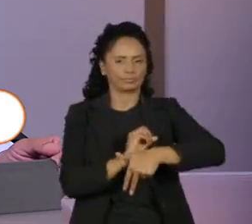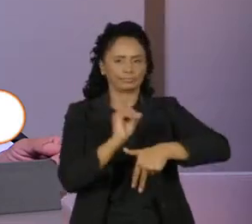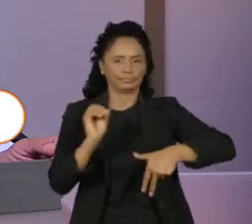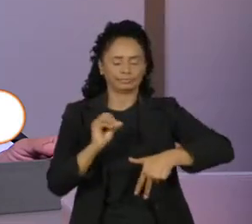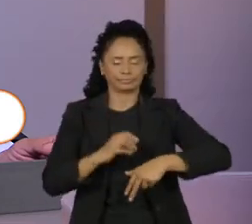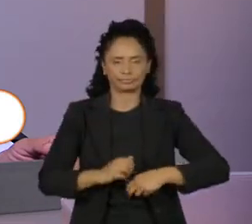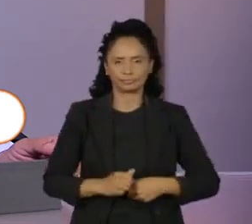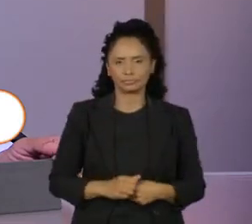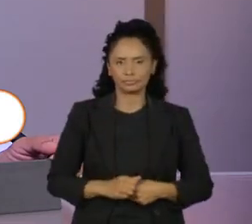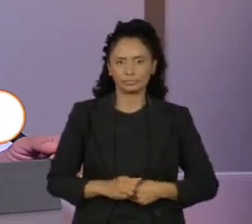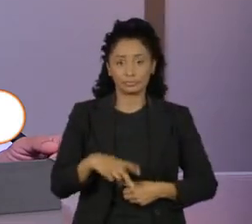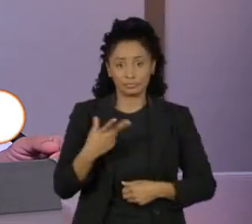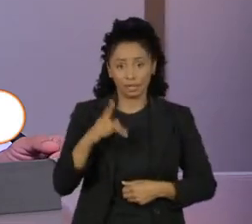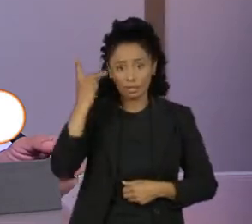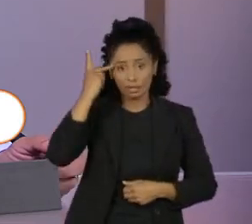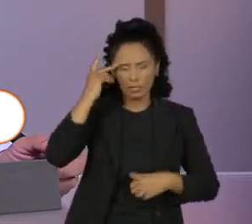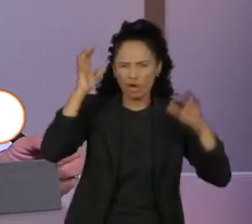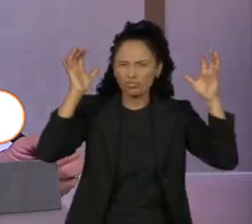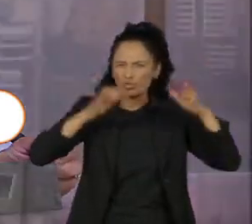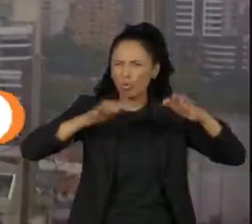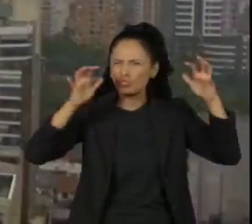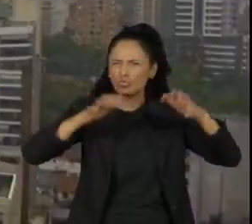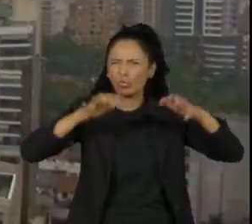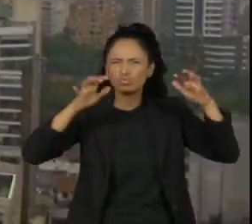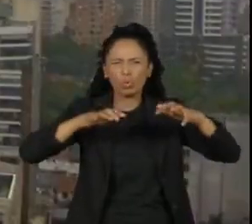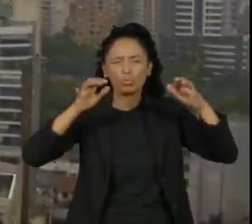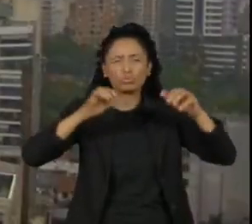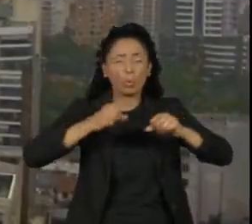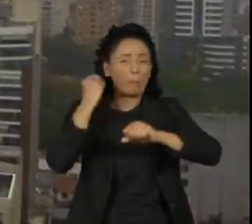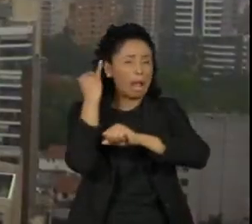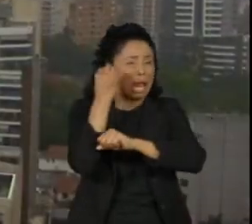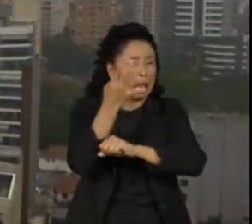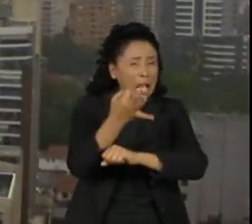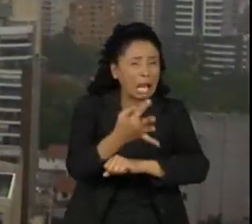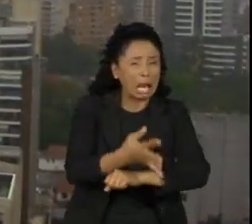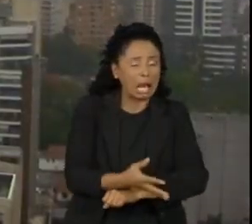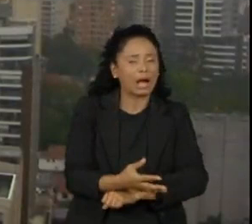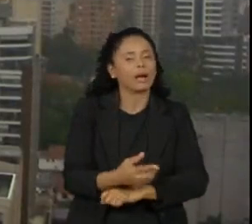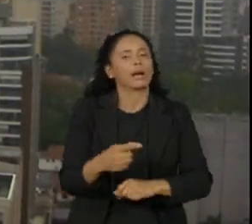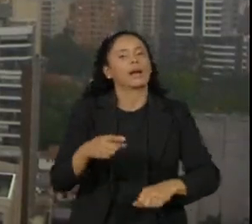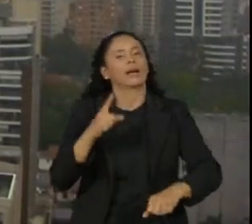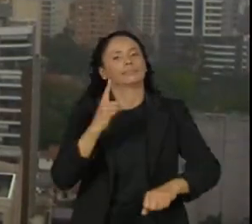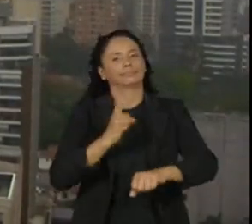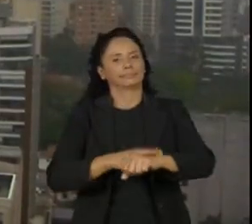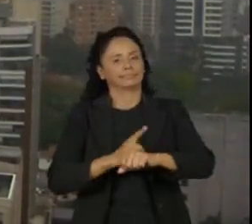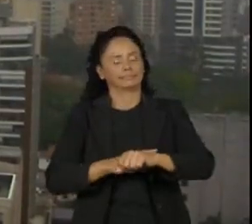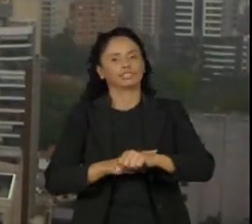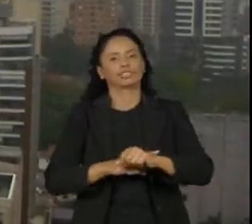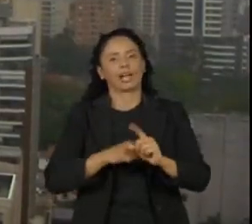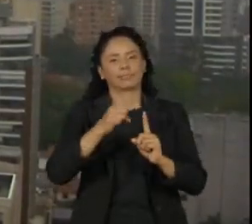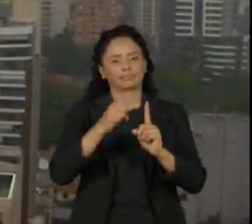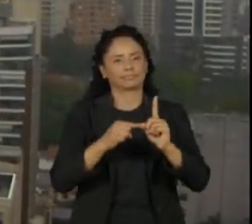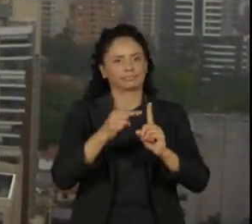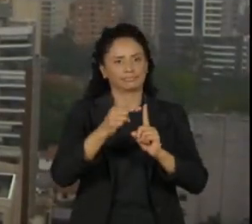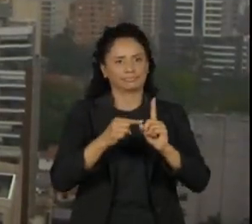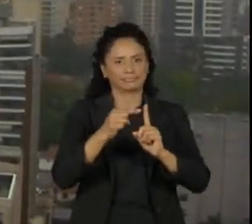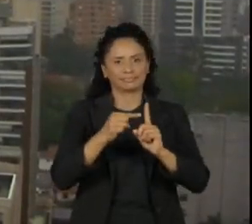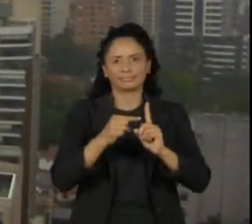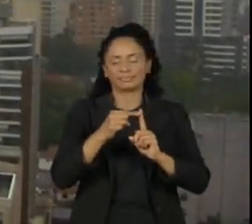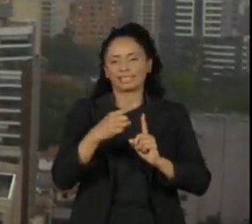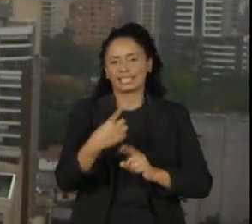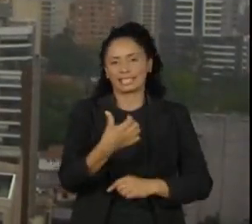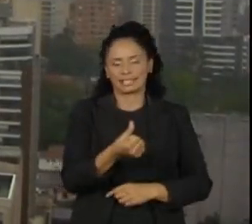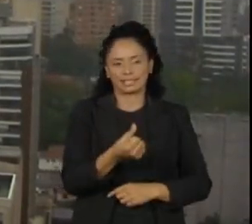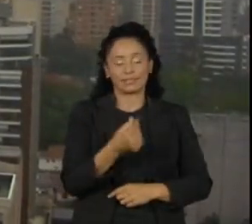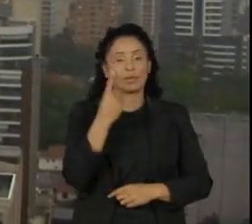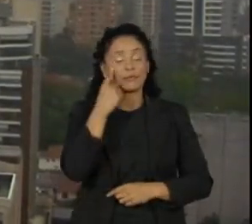E aqui em São Paulo choveu durante toda a madrugada, os termômetros registram agora 16 graus. Vamos saber como que fica a